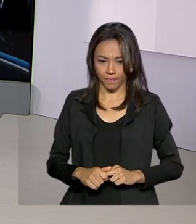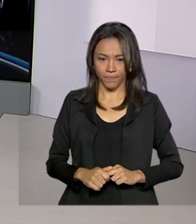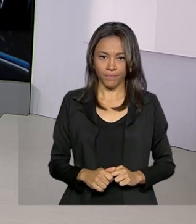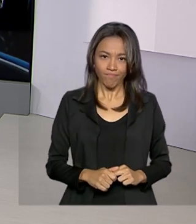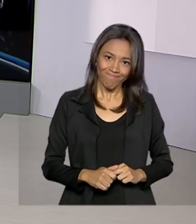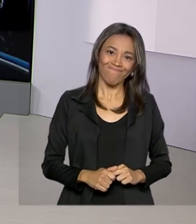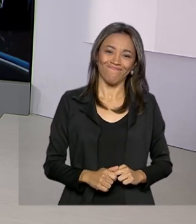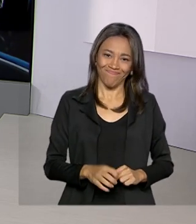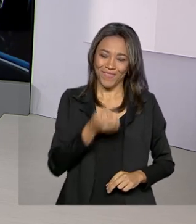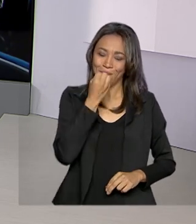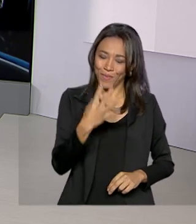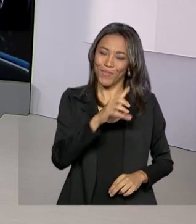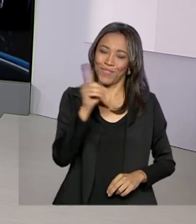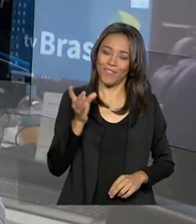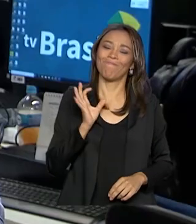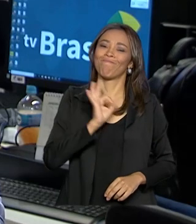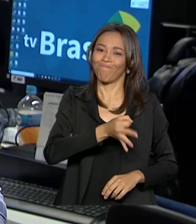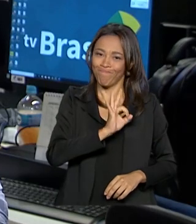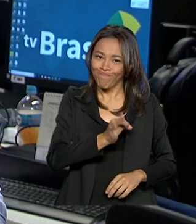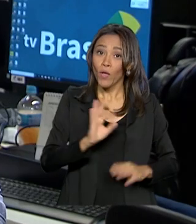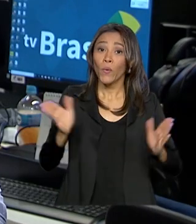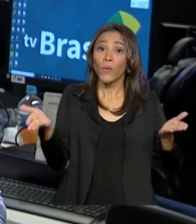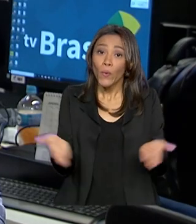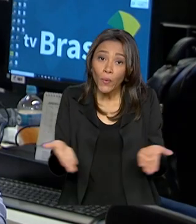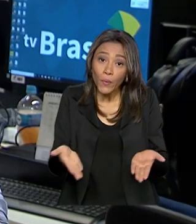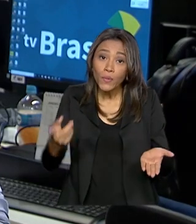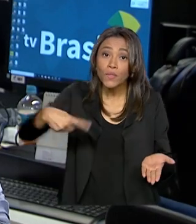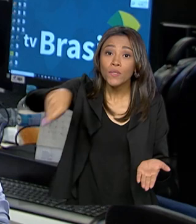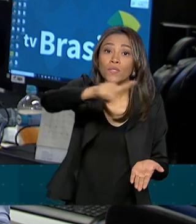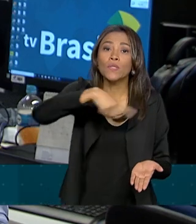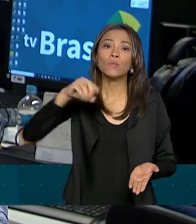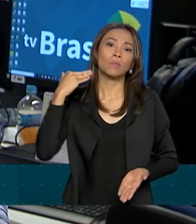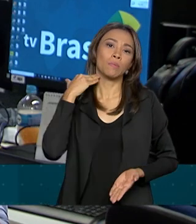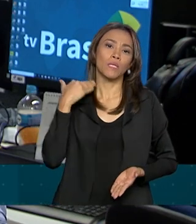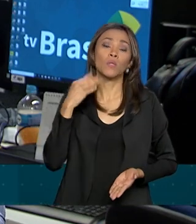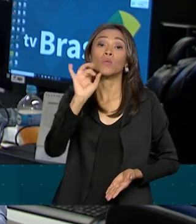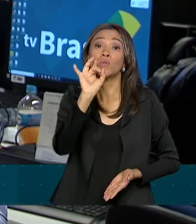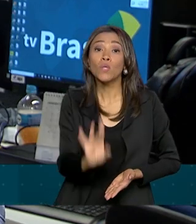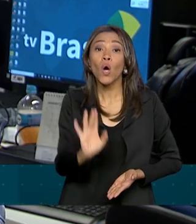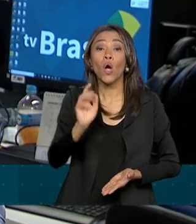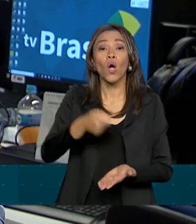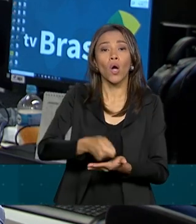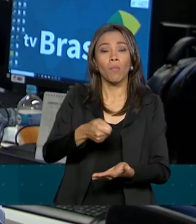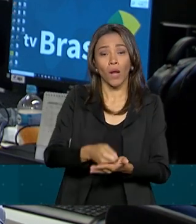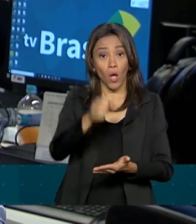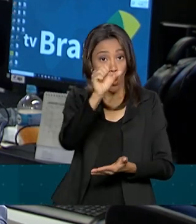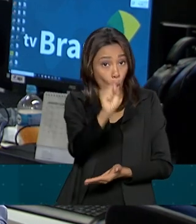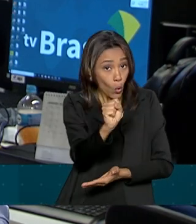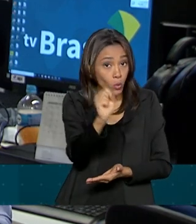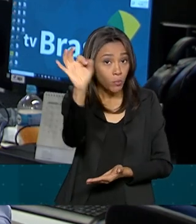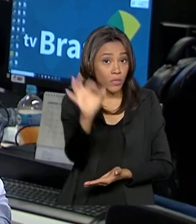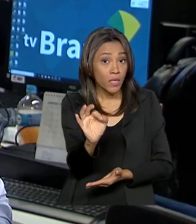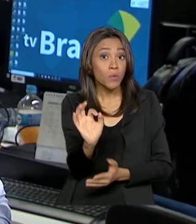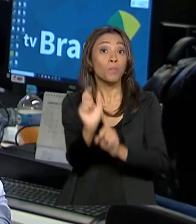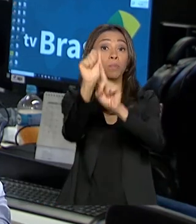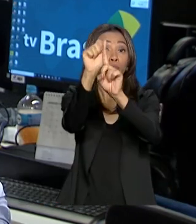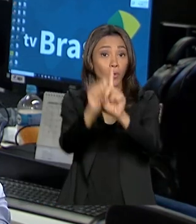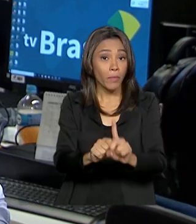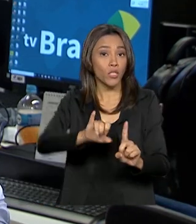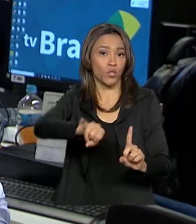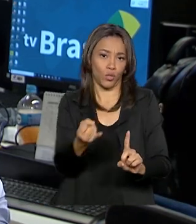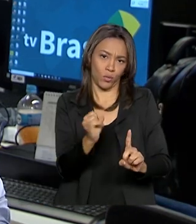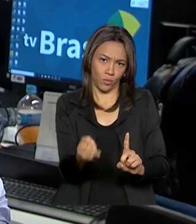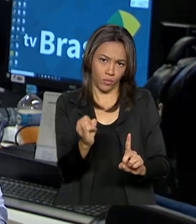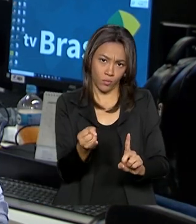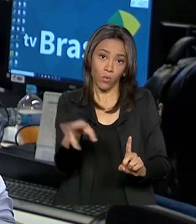Bom dia, Renata. É isso mesmo. A partir de hoje, os bancos só podem cobrar até 8% ao mês de juros dos gastos com